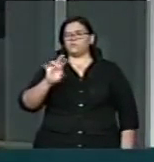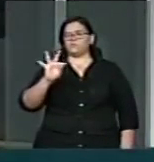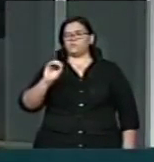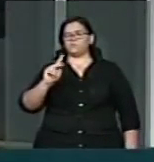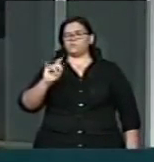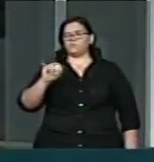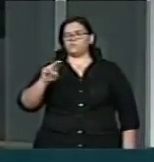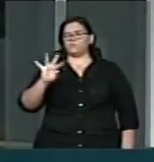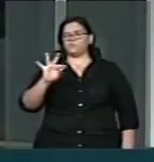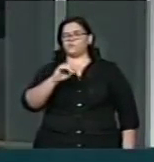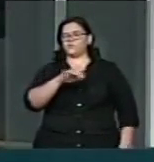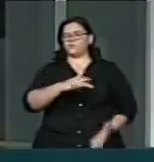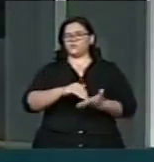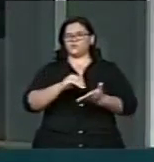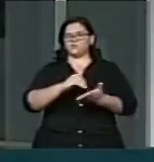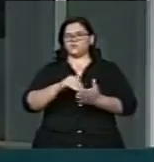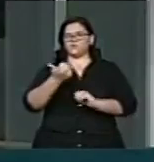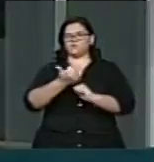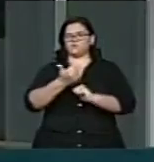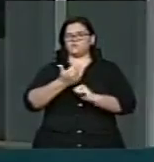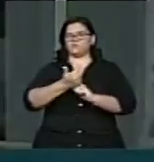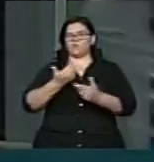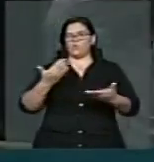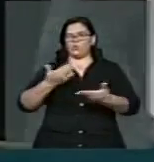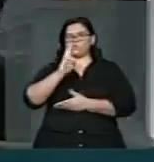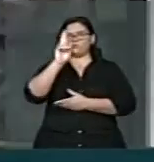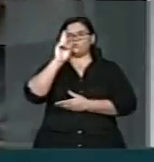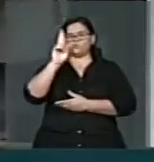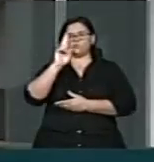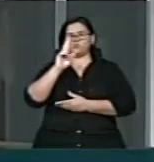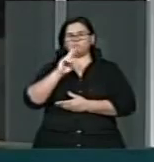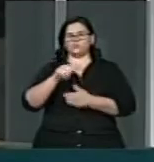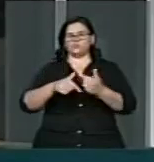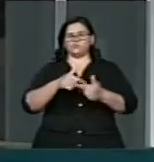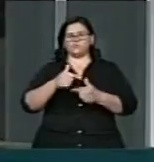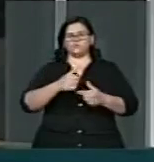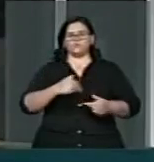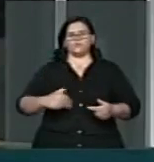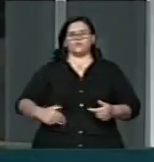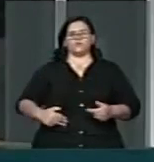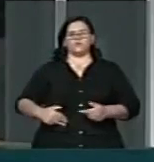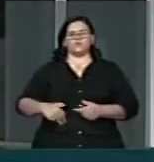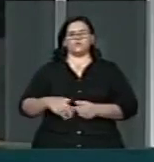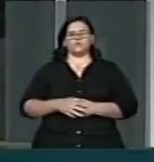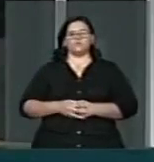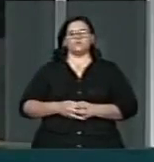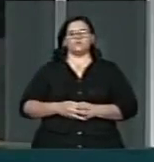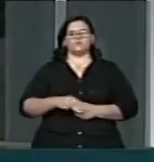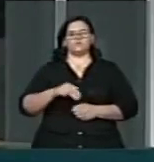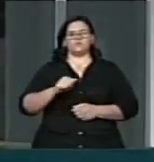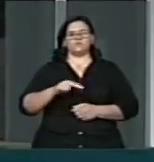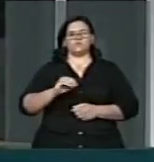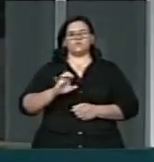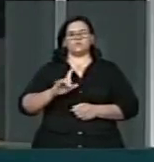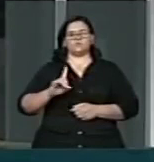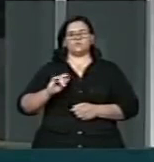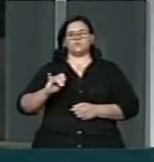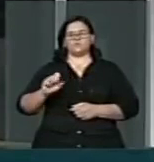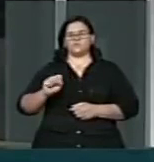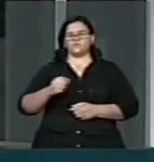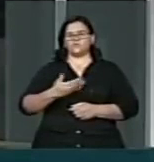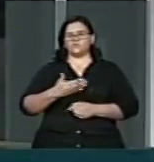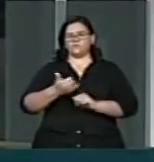representando o ministro do Trabalho e Emprego, nosso amigo catarinense Manuel Dias. A Orenci